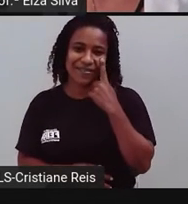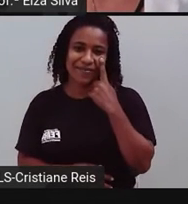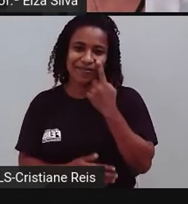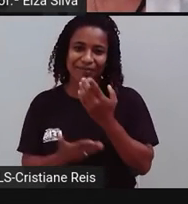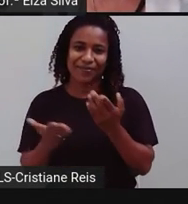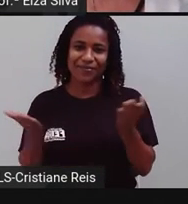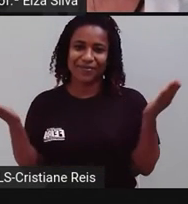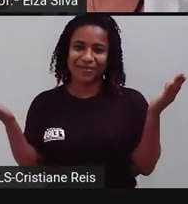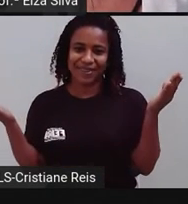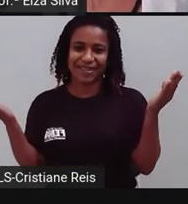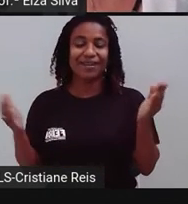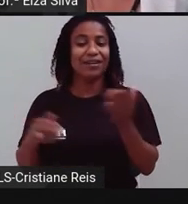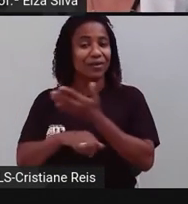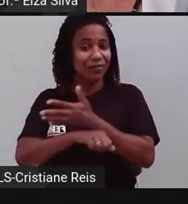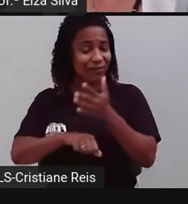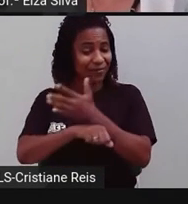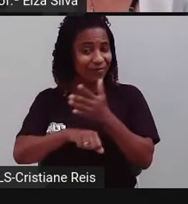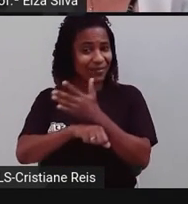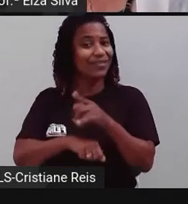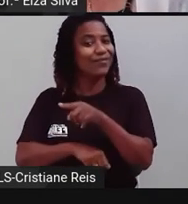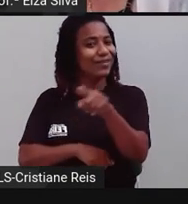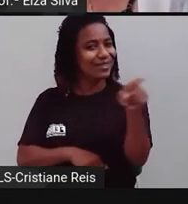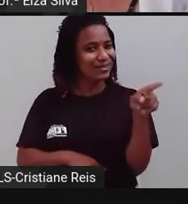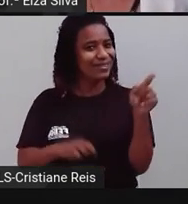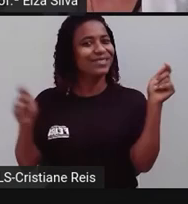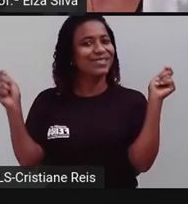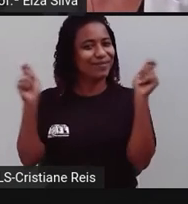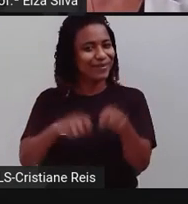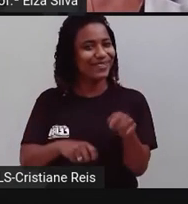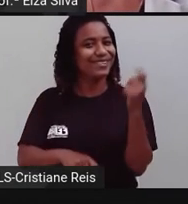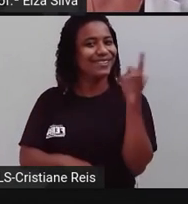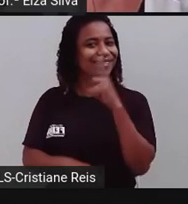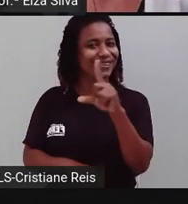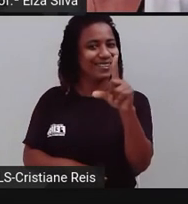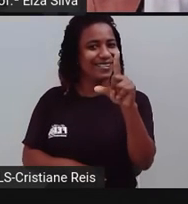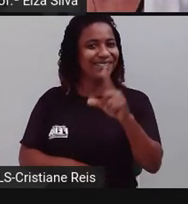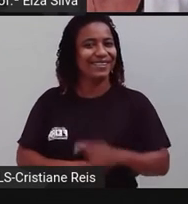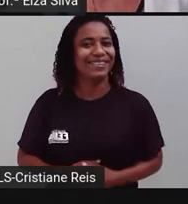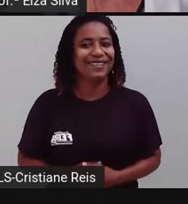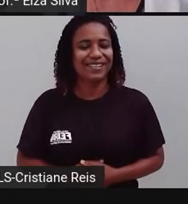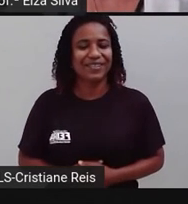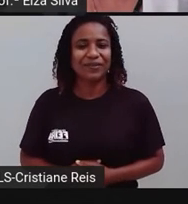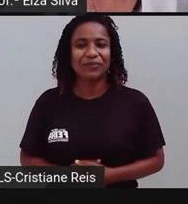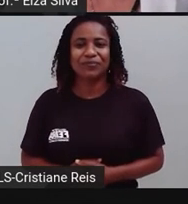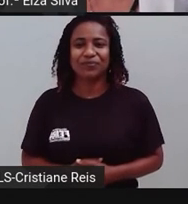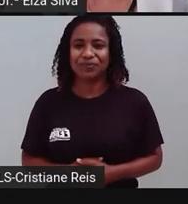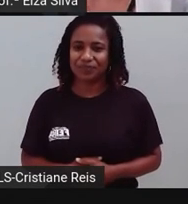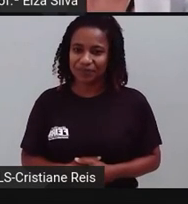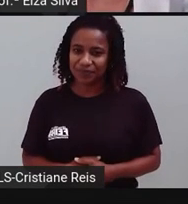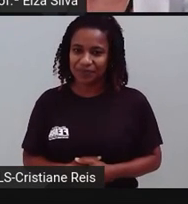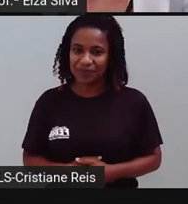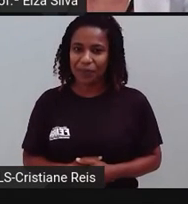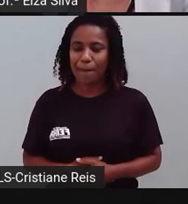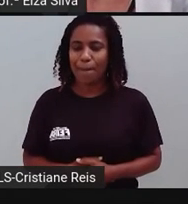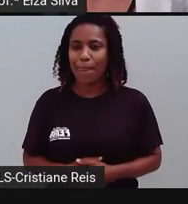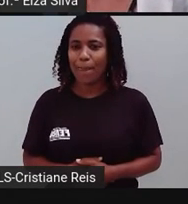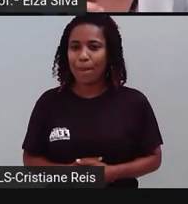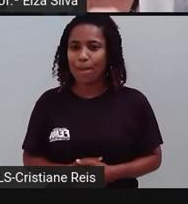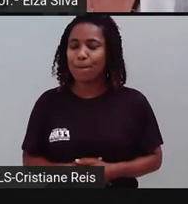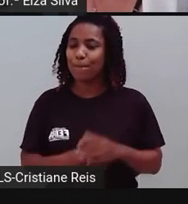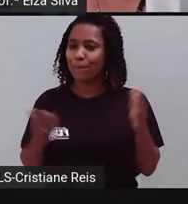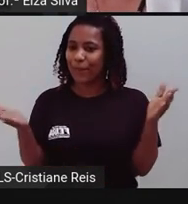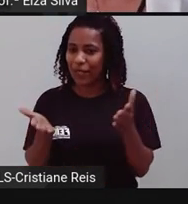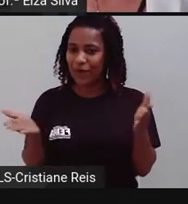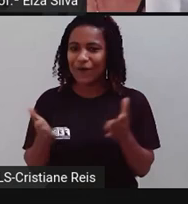do it Então vamos praticar porque vocês são capazes de realizar o desafio Vacation plans Então